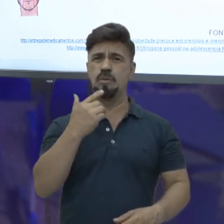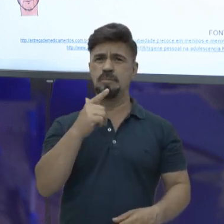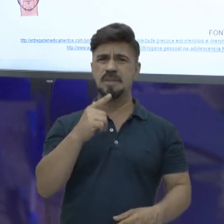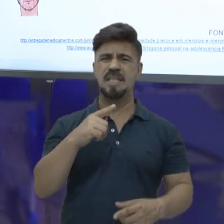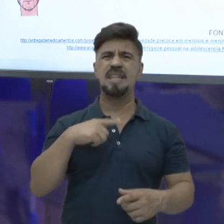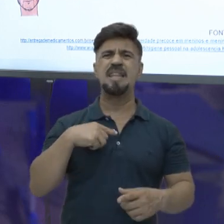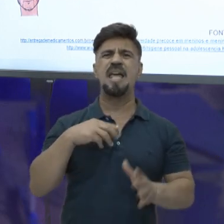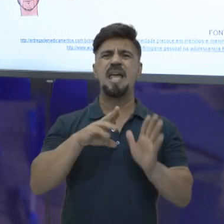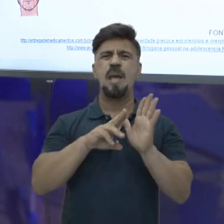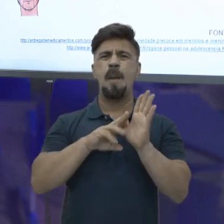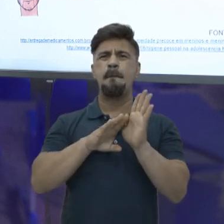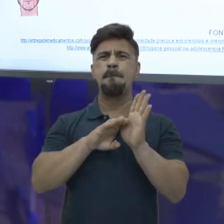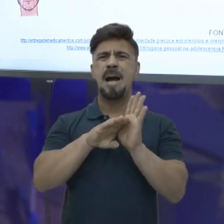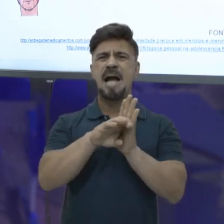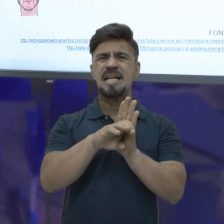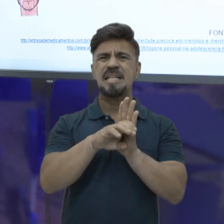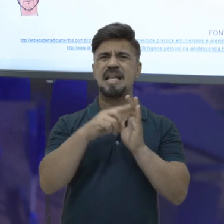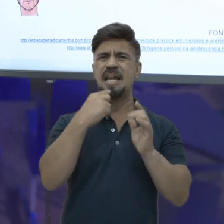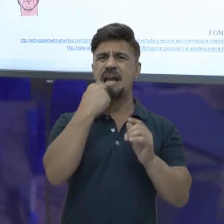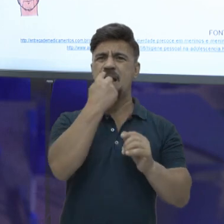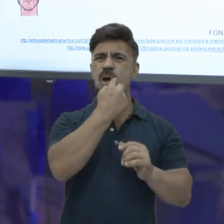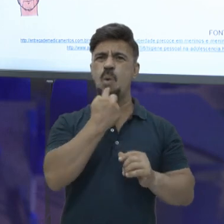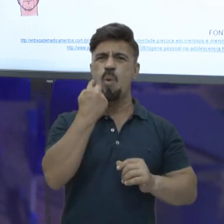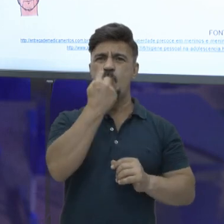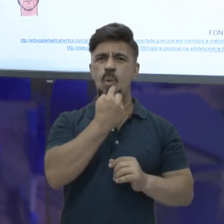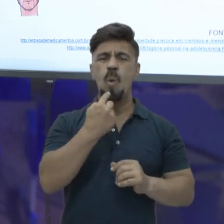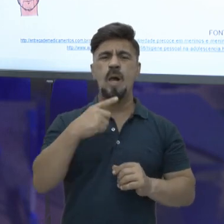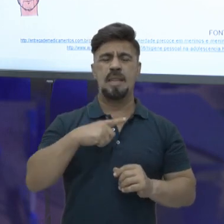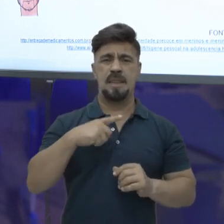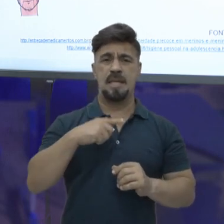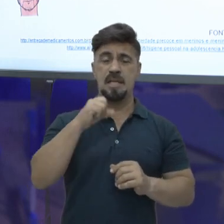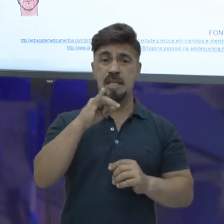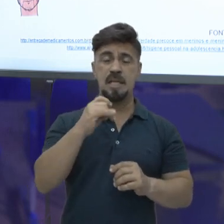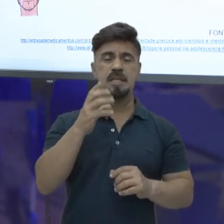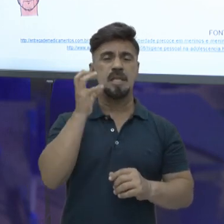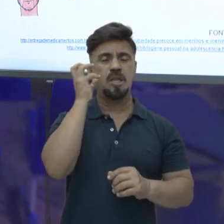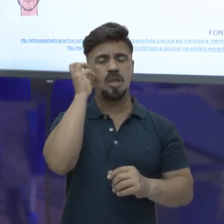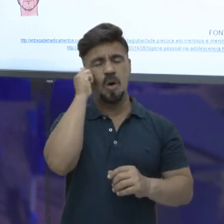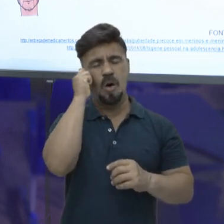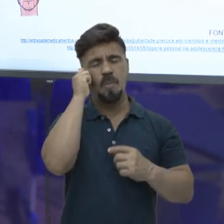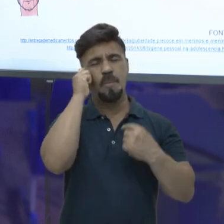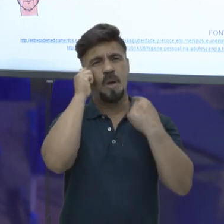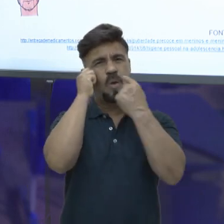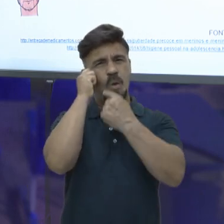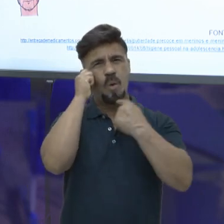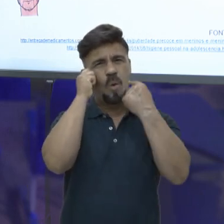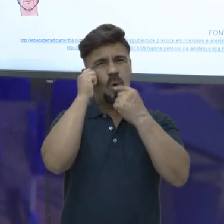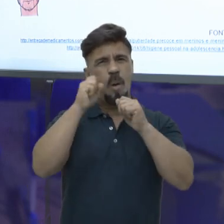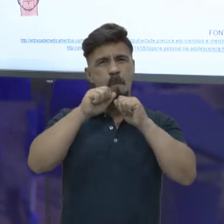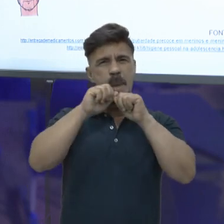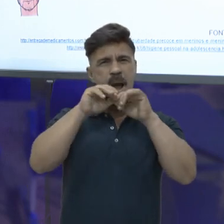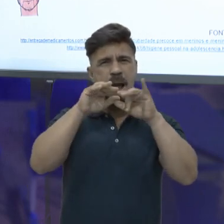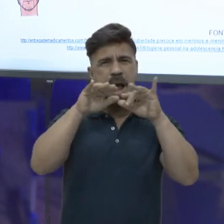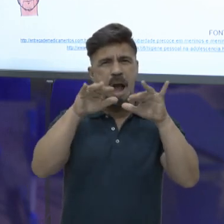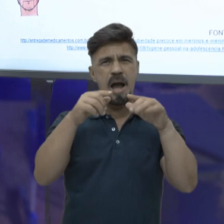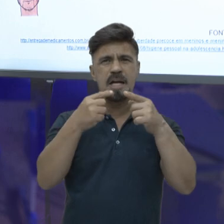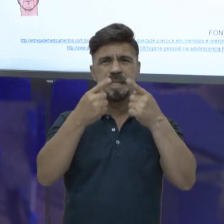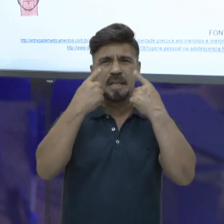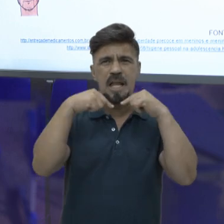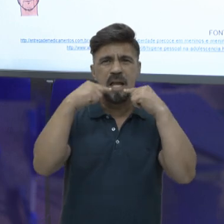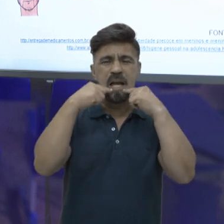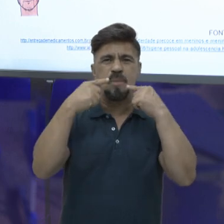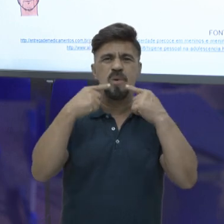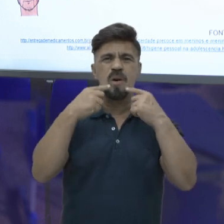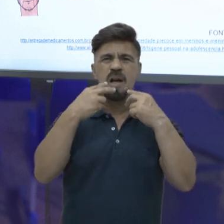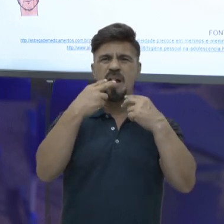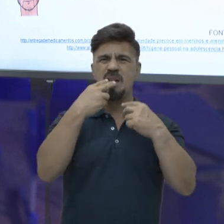bactérias na nossa boca, normalmente. Quando a gente dorme, essas bactérias ficam se reproduzindo. E aí, nessa reprodução, elas